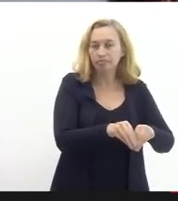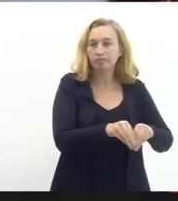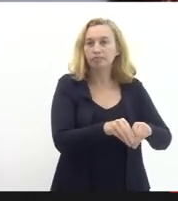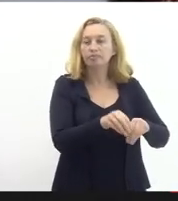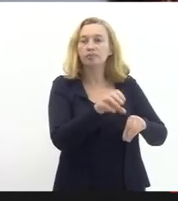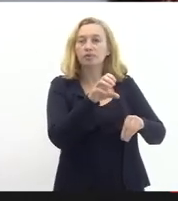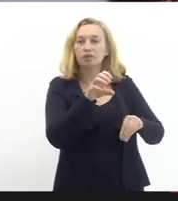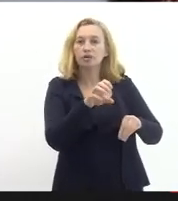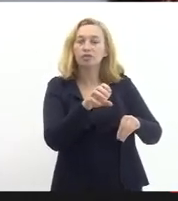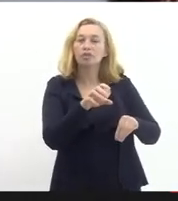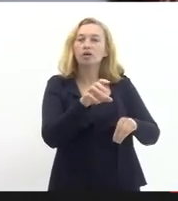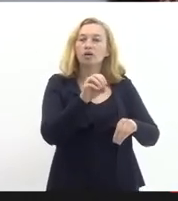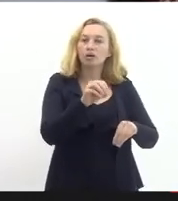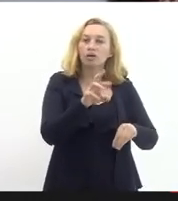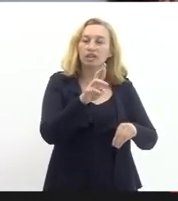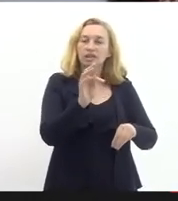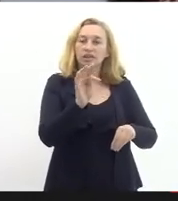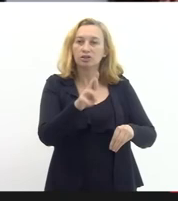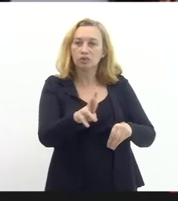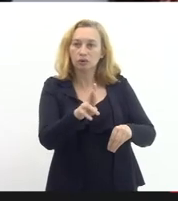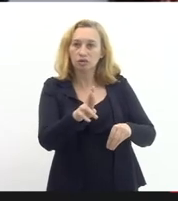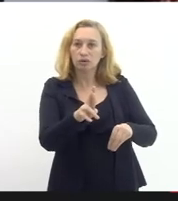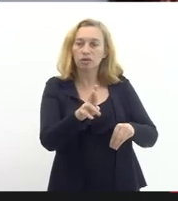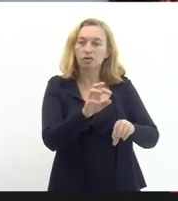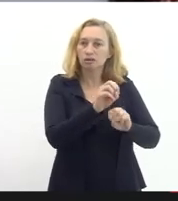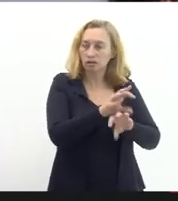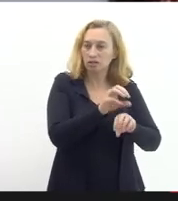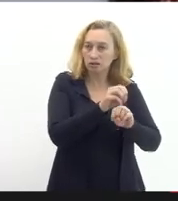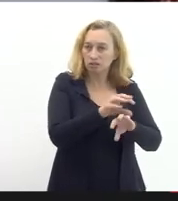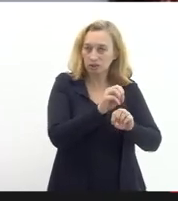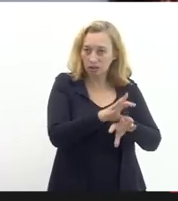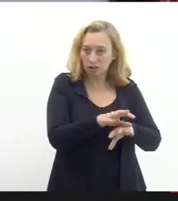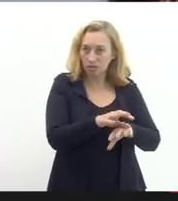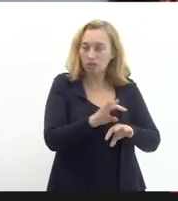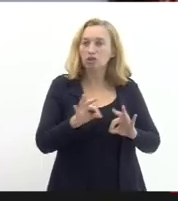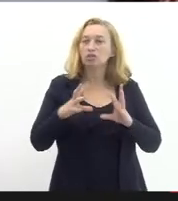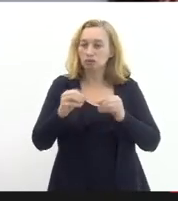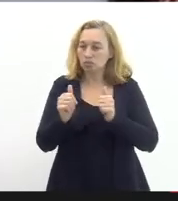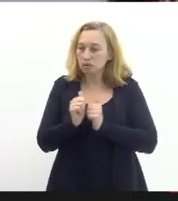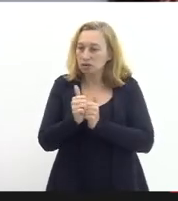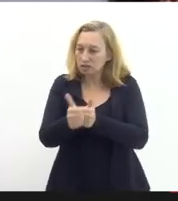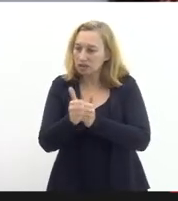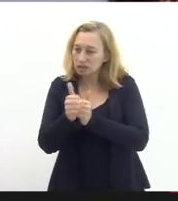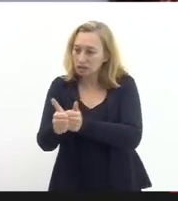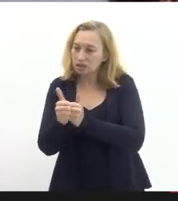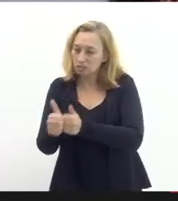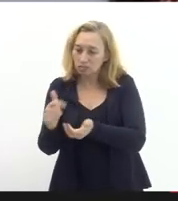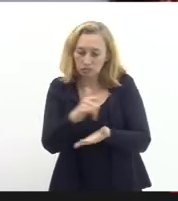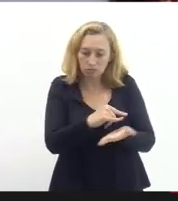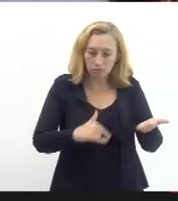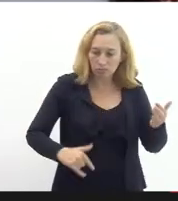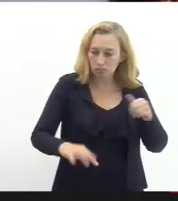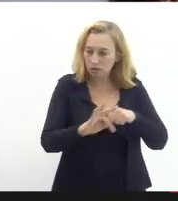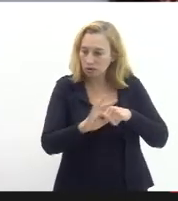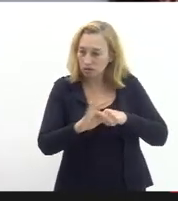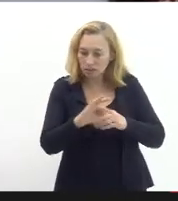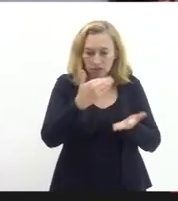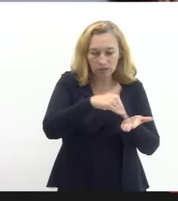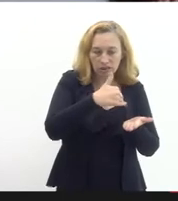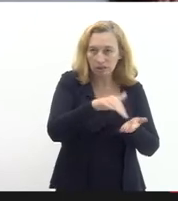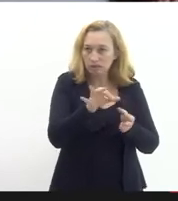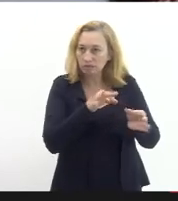coordenador pedagógico então isso tudo inclusive todos esses argumentos estão seguindo na nota técnica que a secretaria preparou